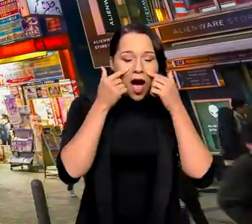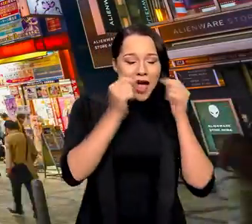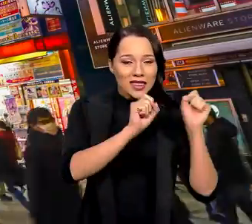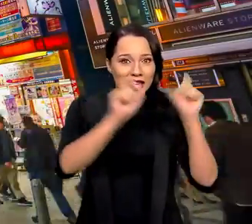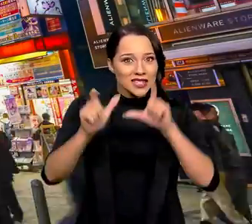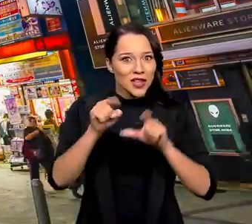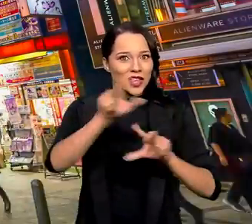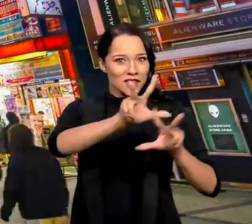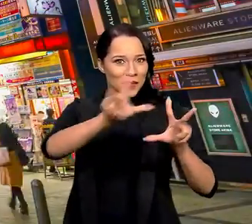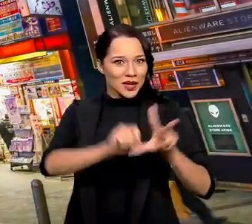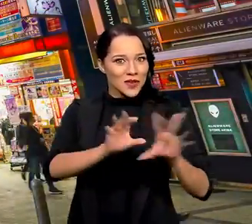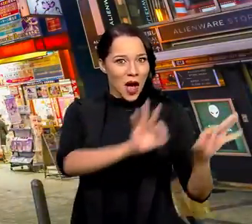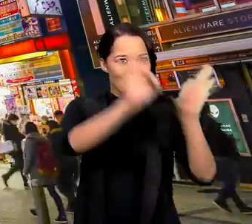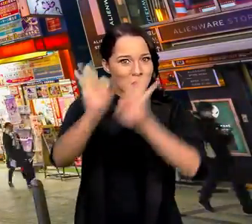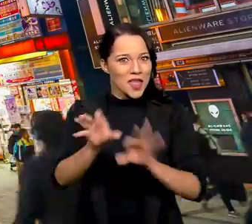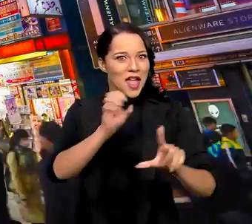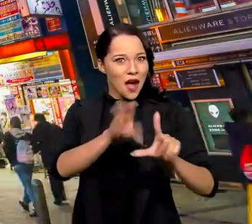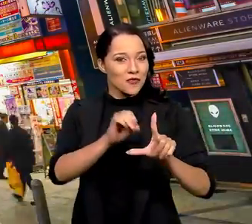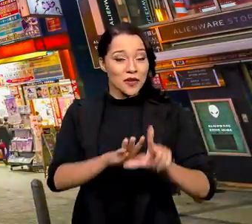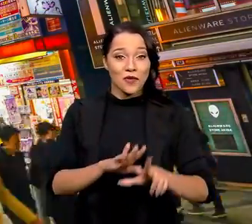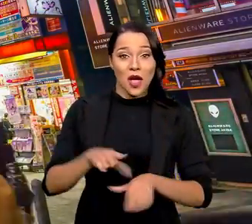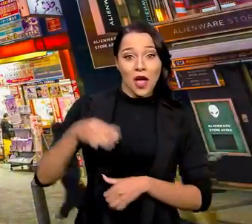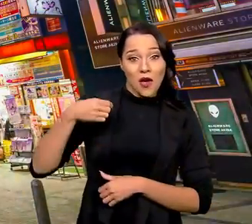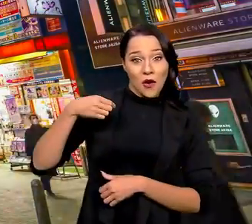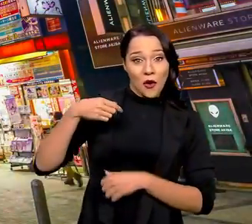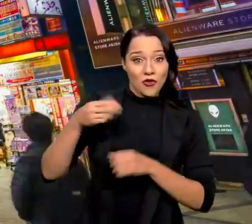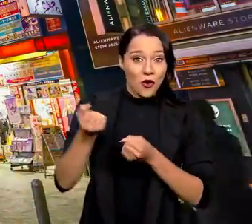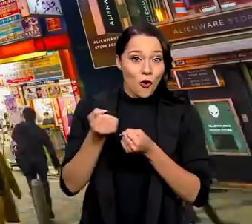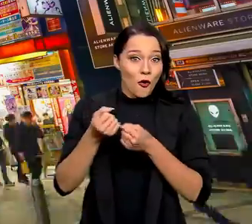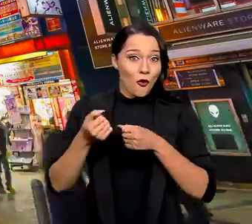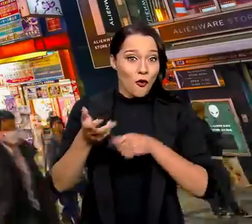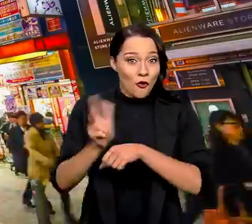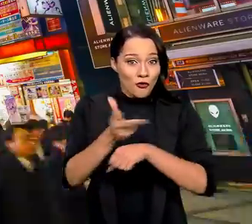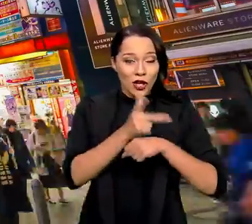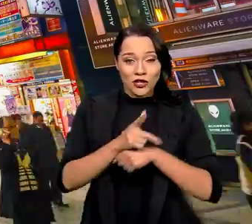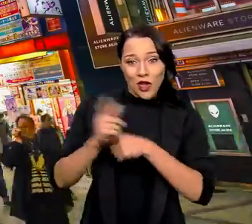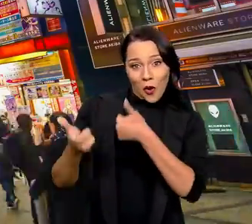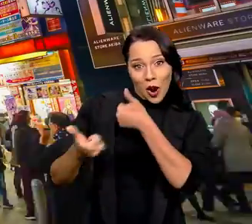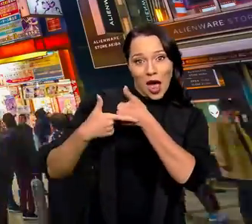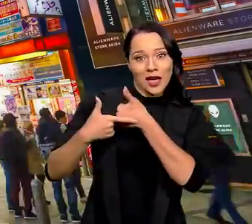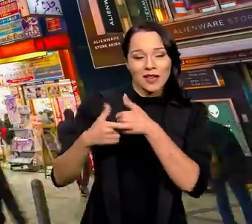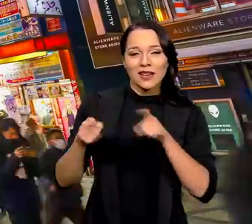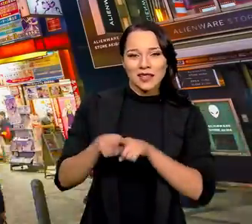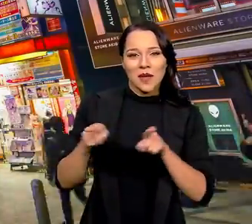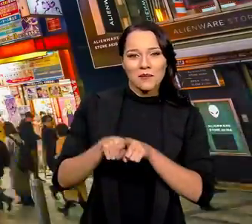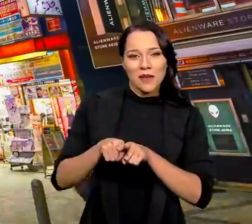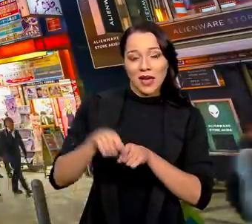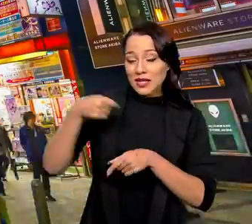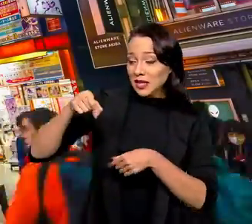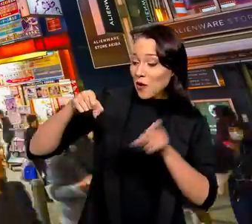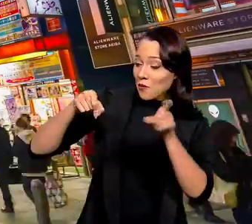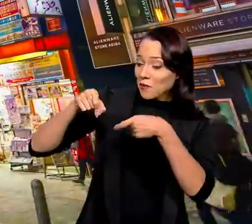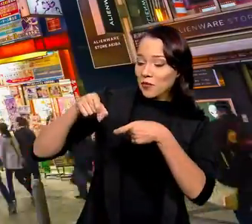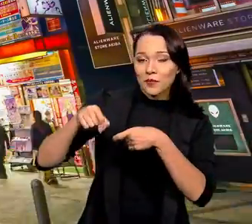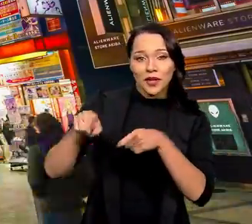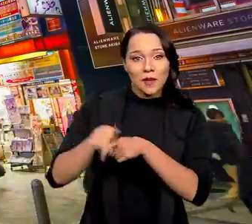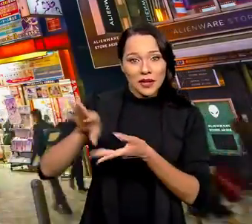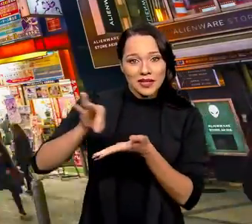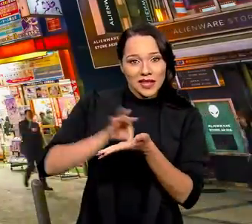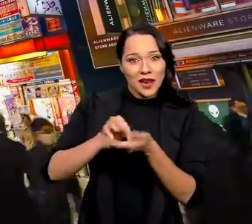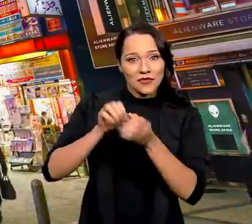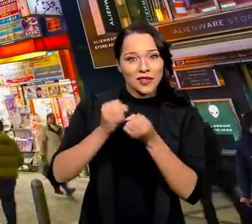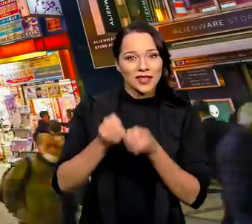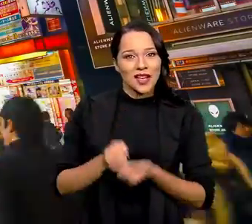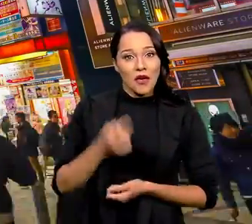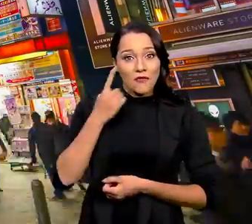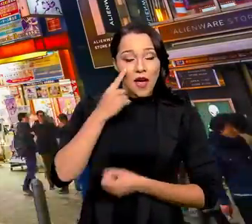ficar ligado na TV Brasil acompanhando os Jogos ao Vivo. Dá um like no vídeo para dar uma força para a gente, claro. E se inscreve aqui no canal, além de ativar as